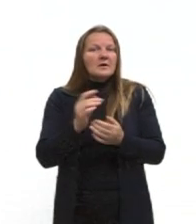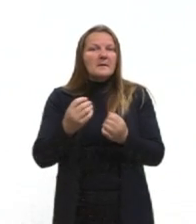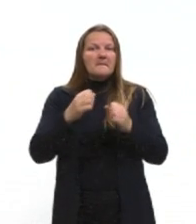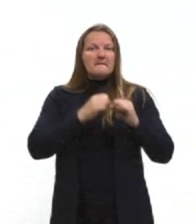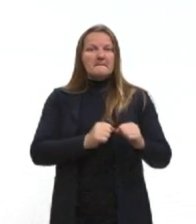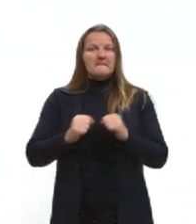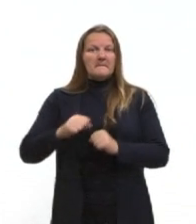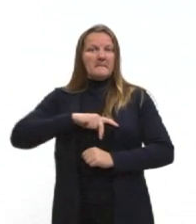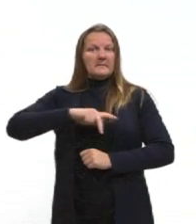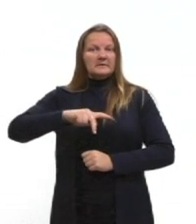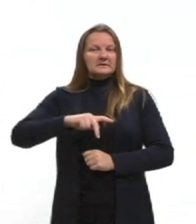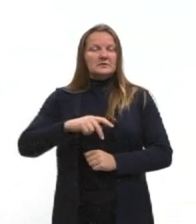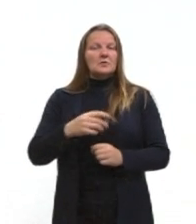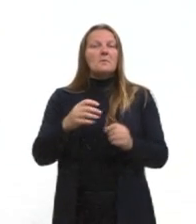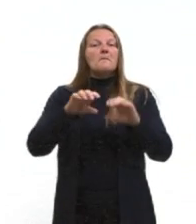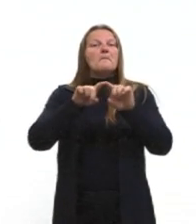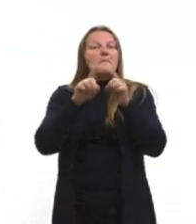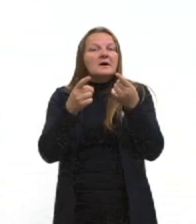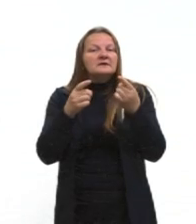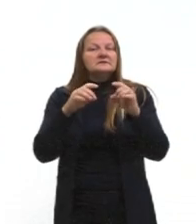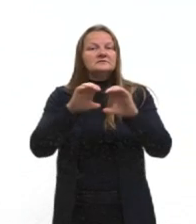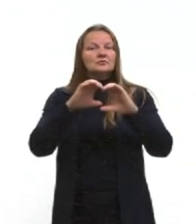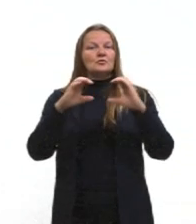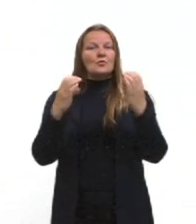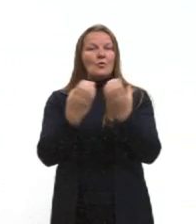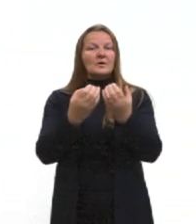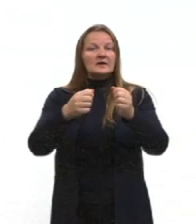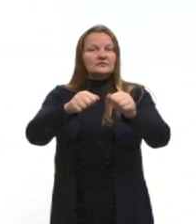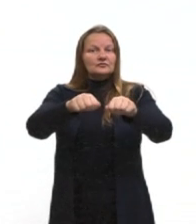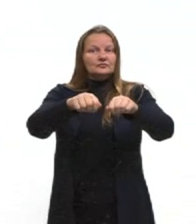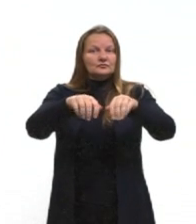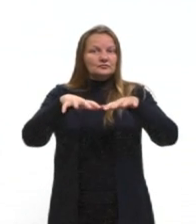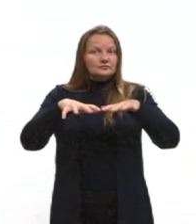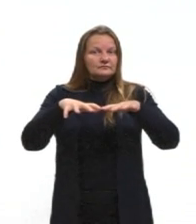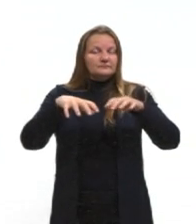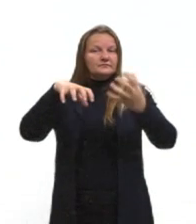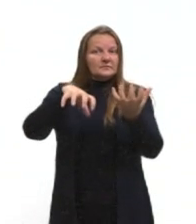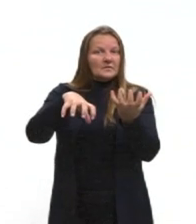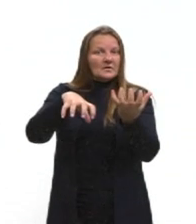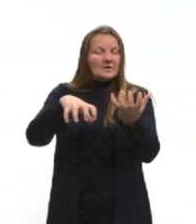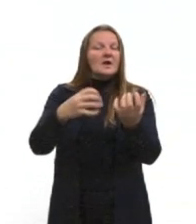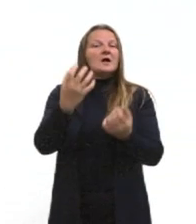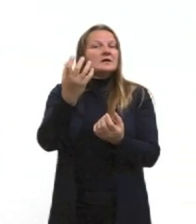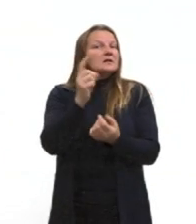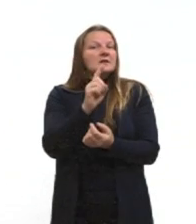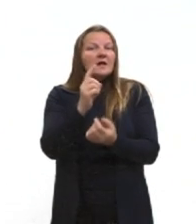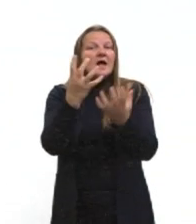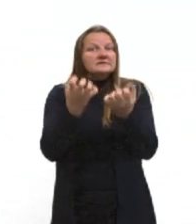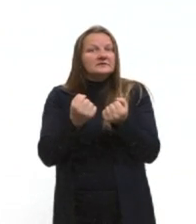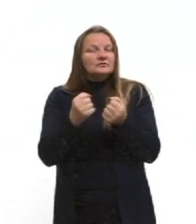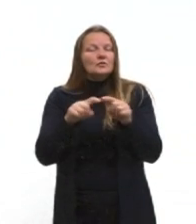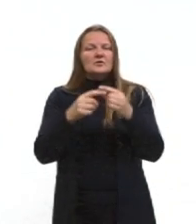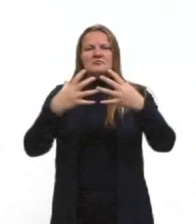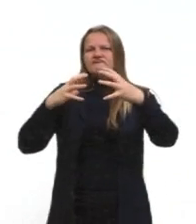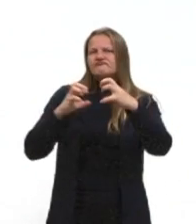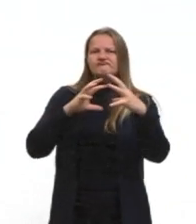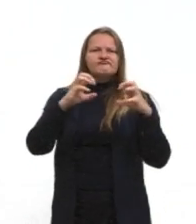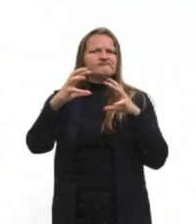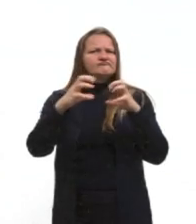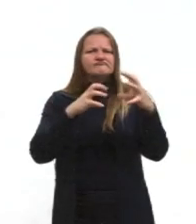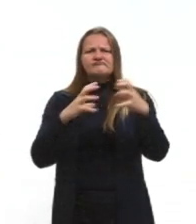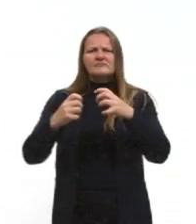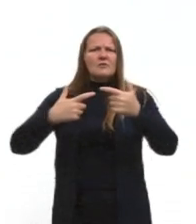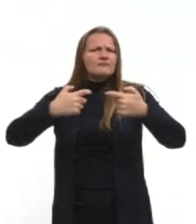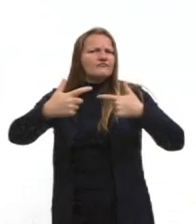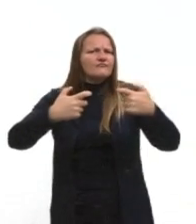Congresso aceitou, mas os militares não queriam aceitar. E começou aí quase uma guerra civil. E teve um